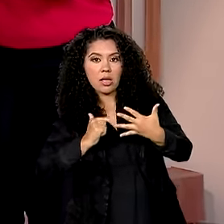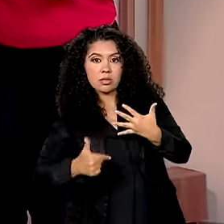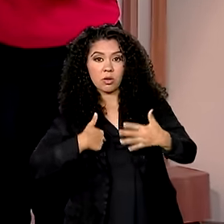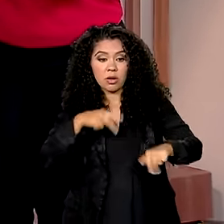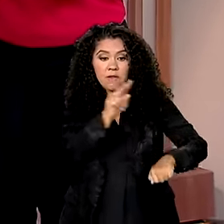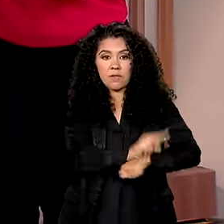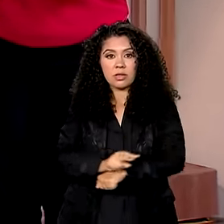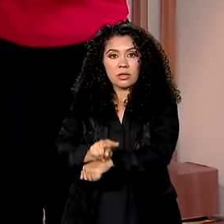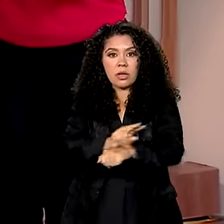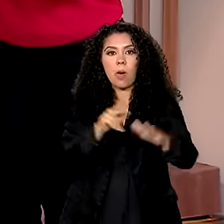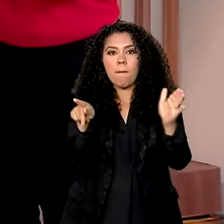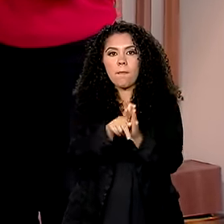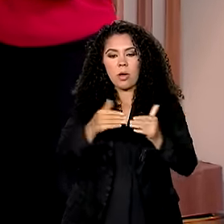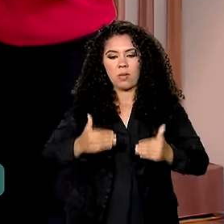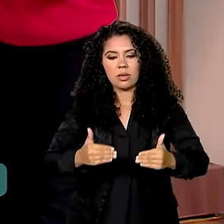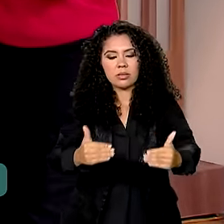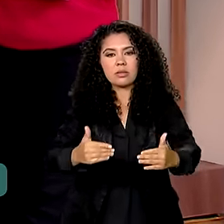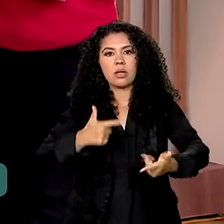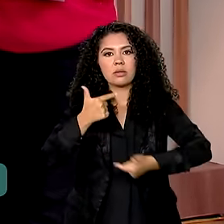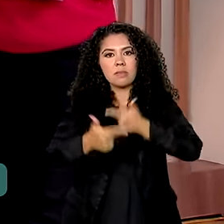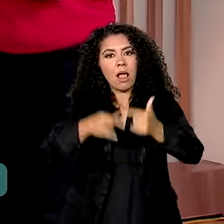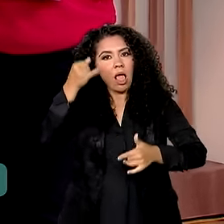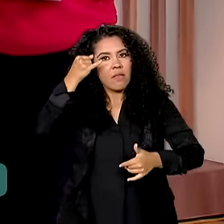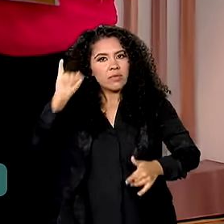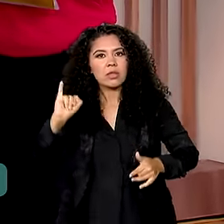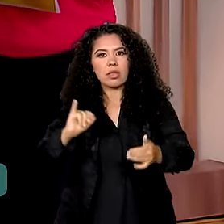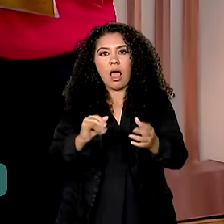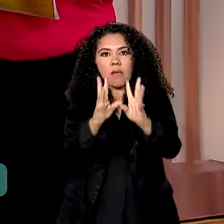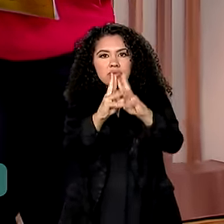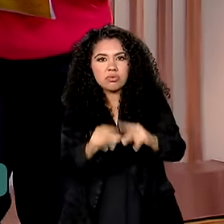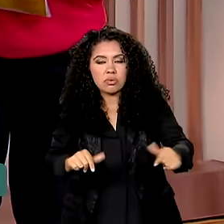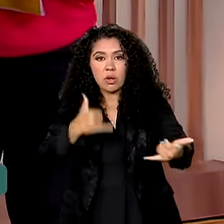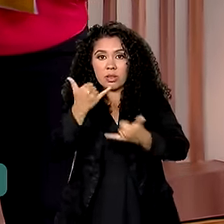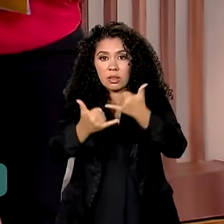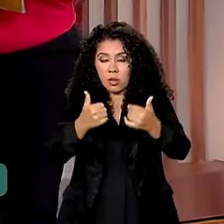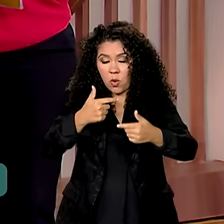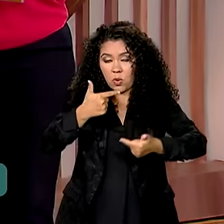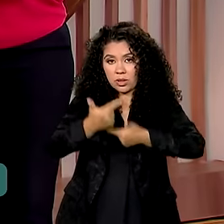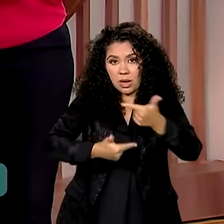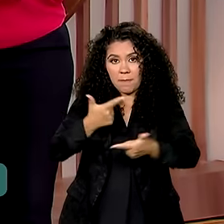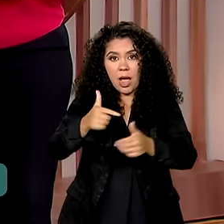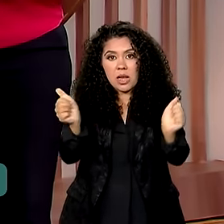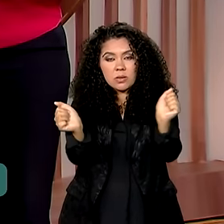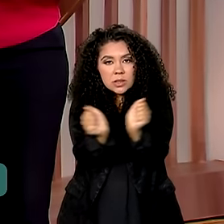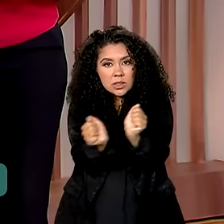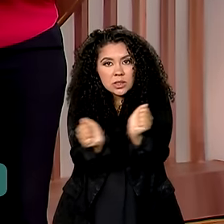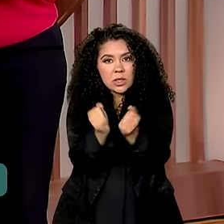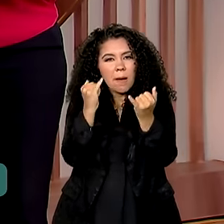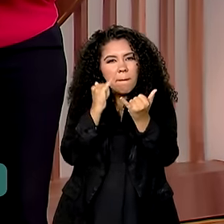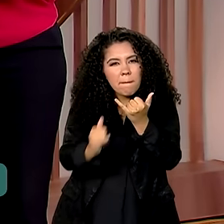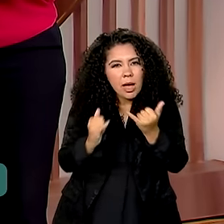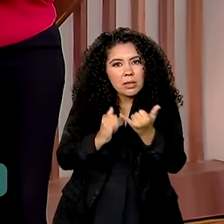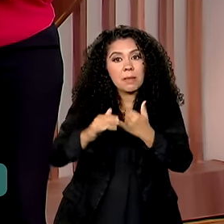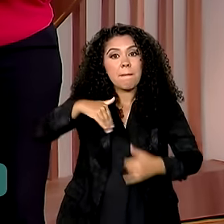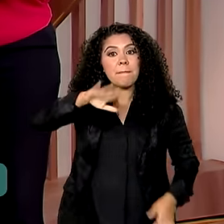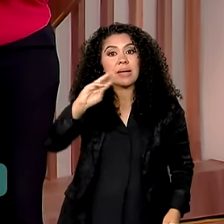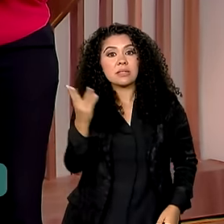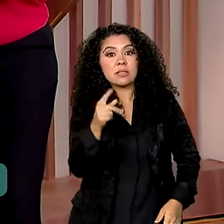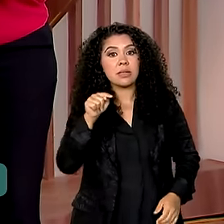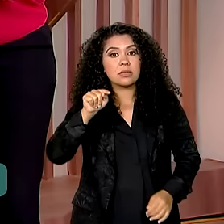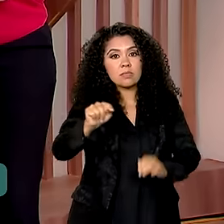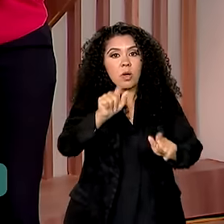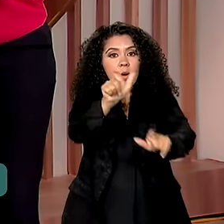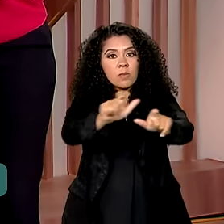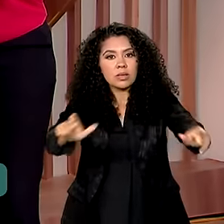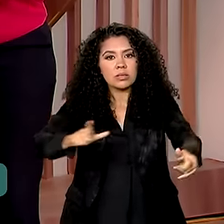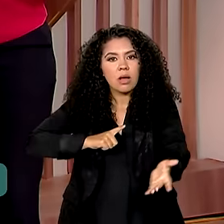Trabalho e Emprego para combater o trabalho análogo à escravidão. No ano passado, mais 3 mil pessoas foram resgatadas dessa